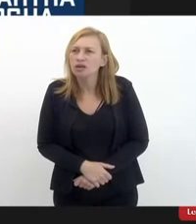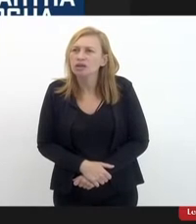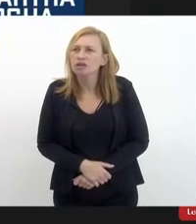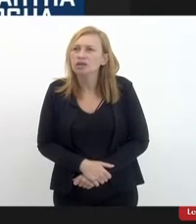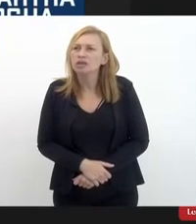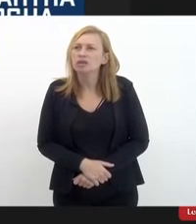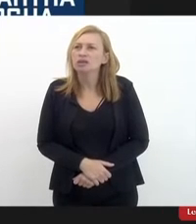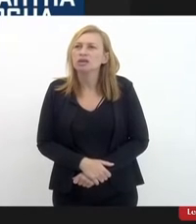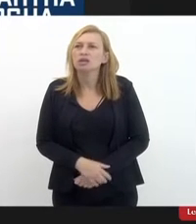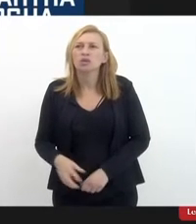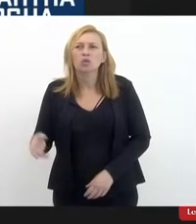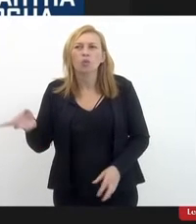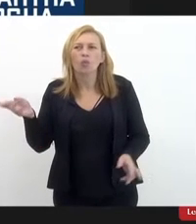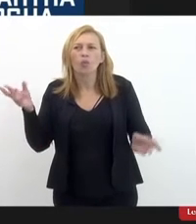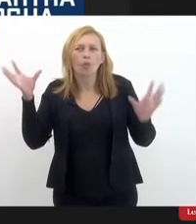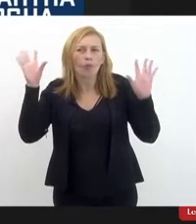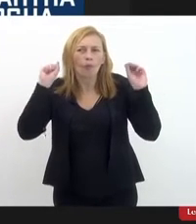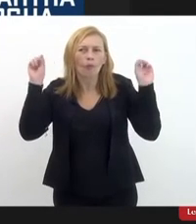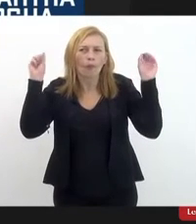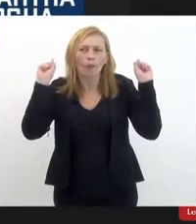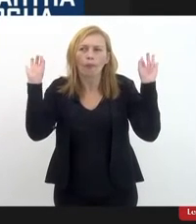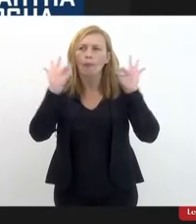Deputada, não estamos me ouvindo.